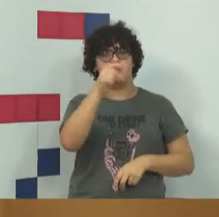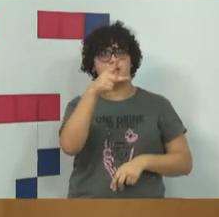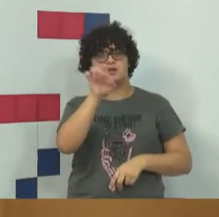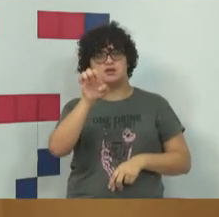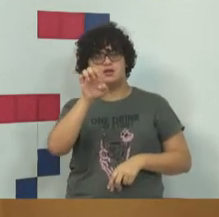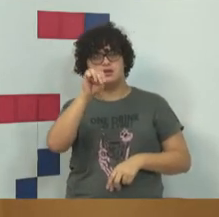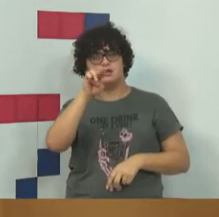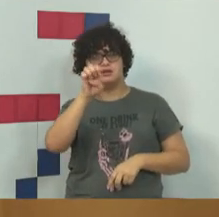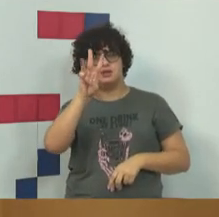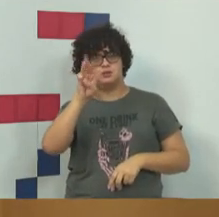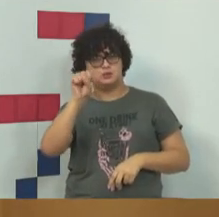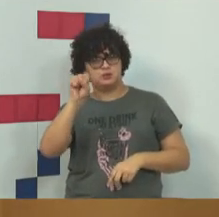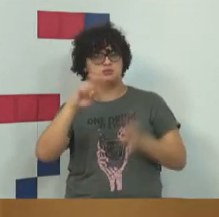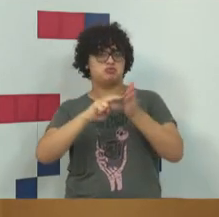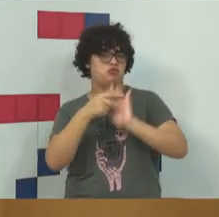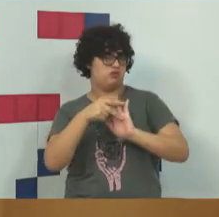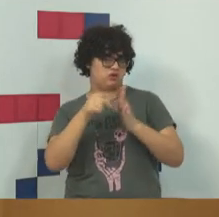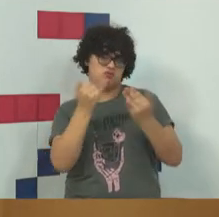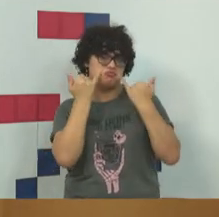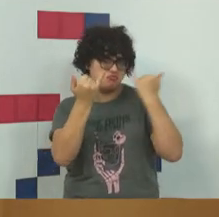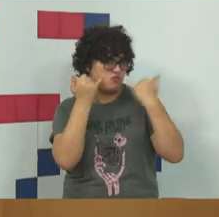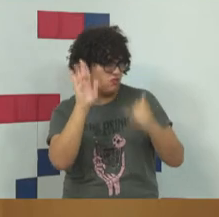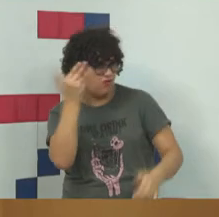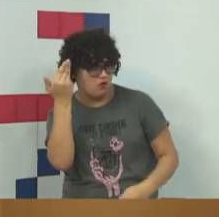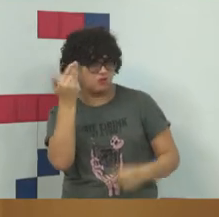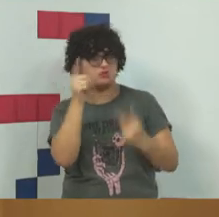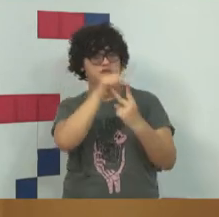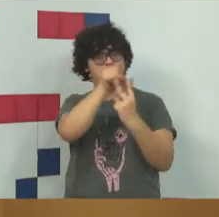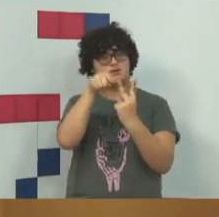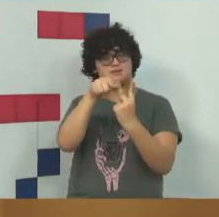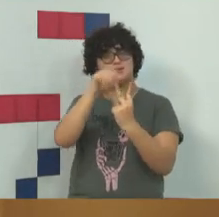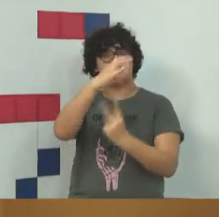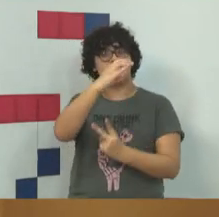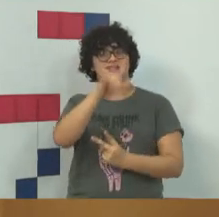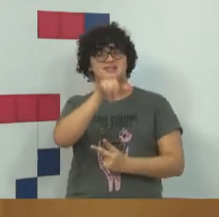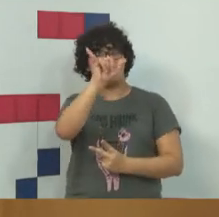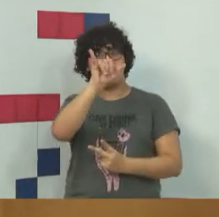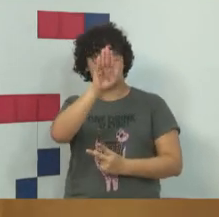e cyberbullying.